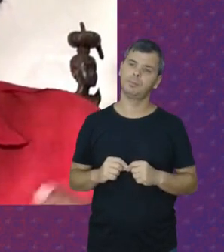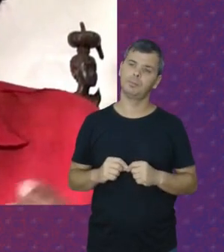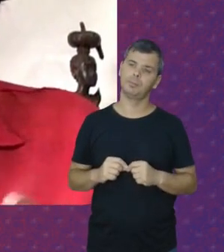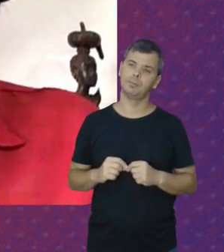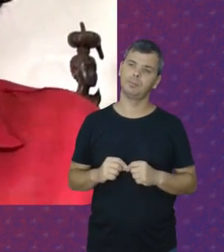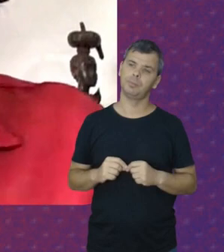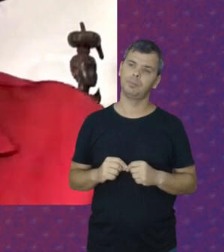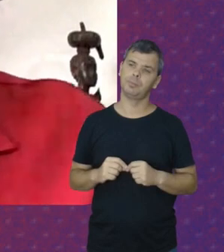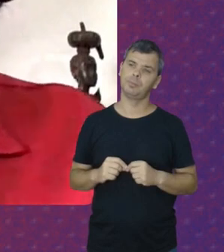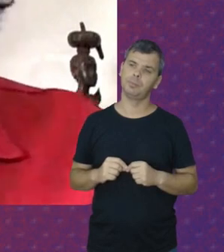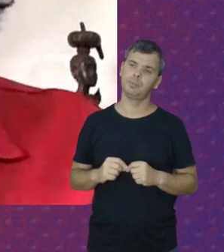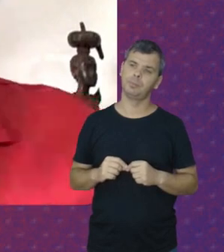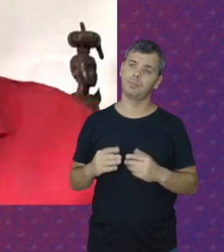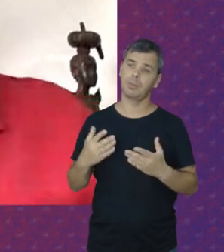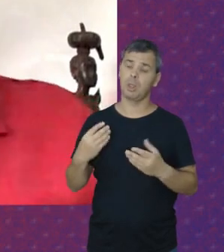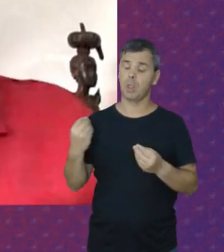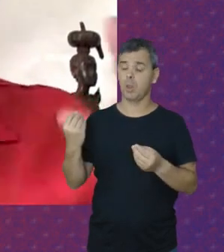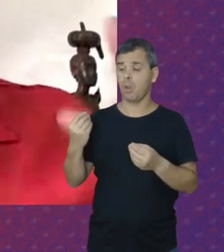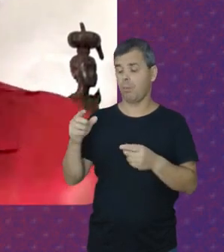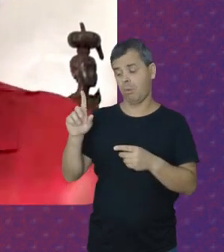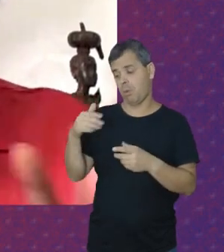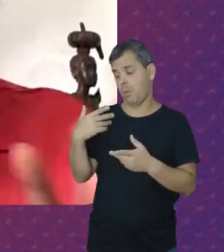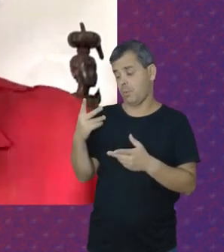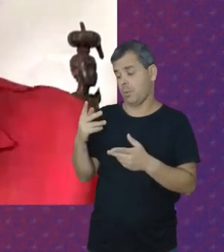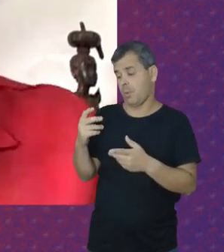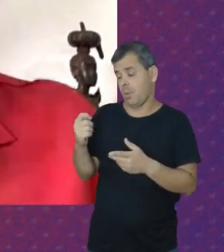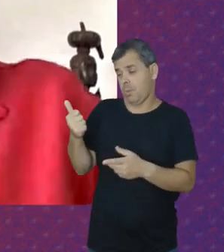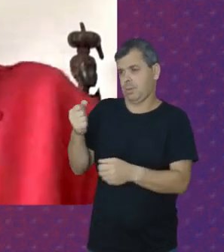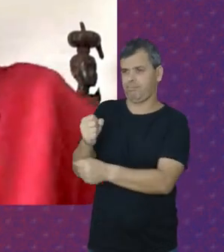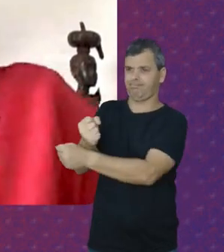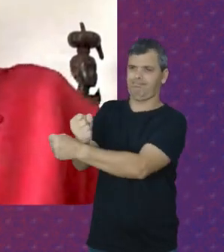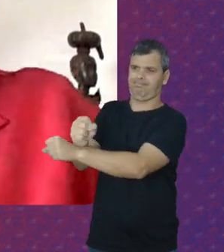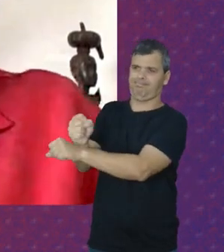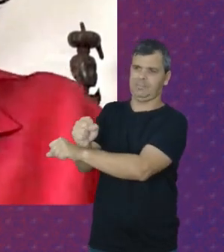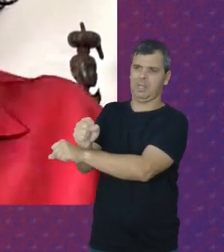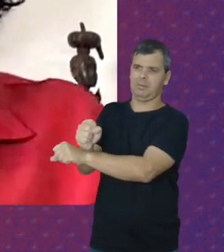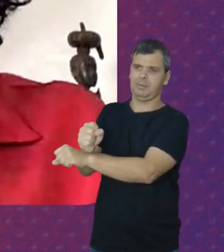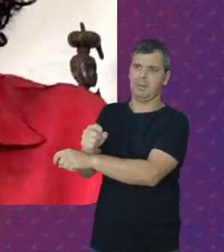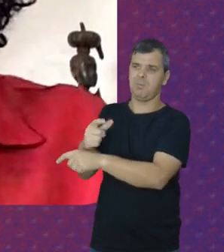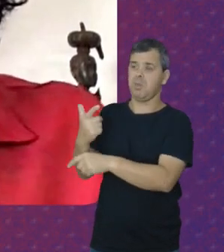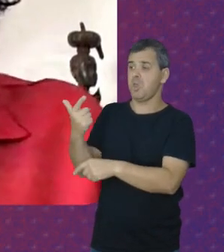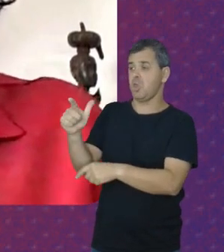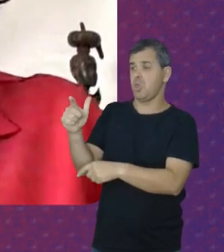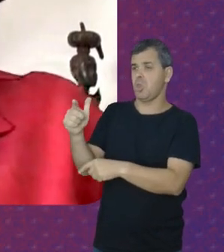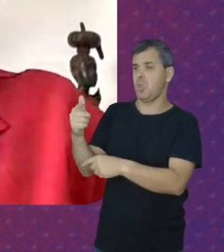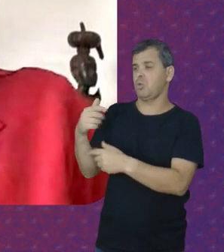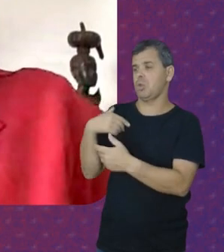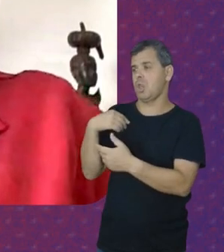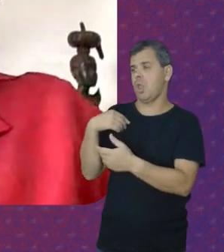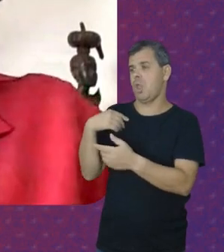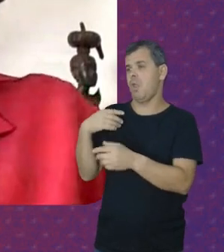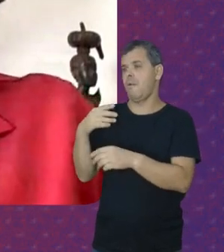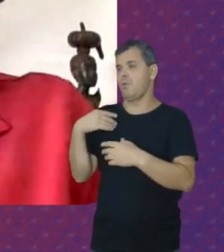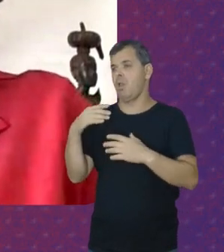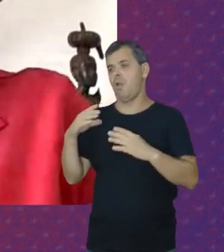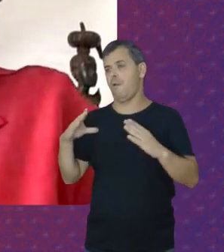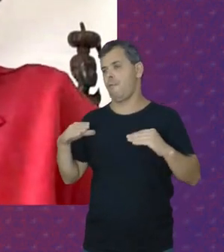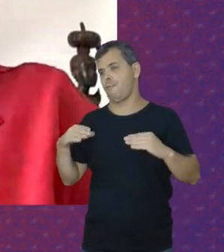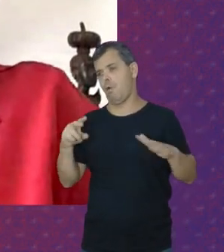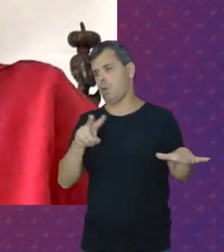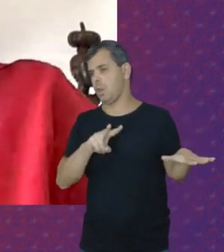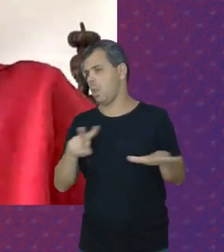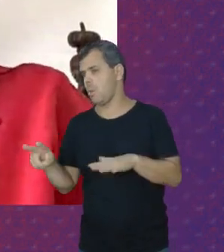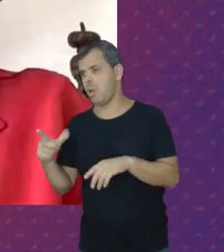Como Pré-escrabas Vamos assim dizer Por quê? Não tinha Distância semanal Não tinha Férias